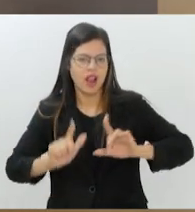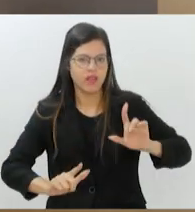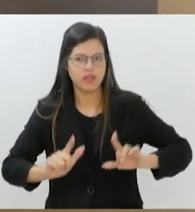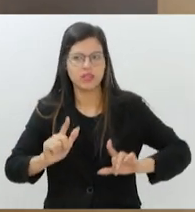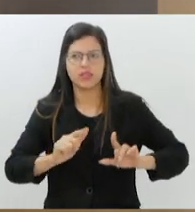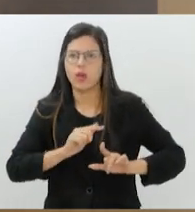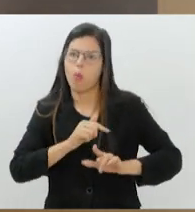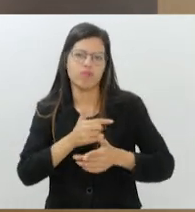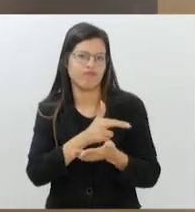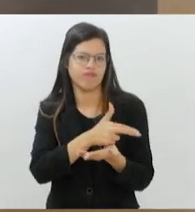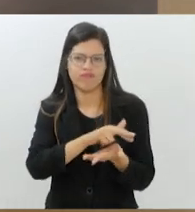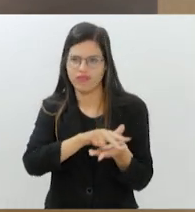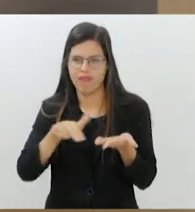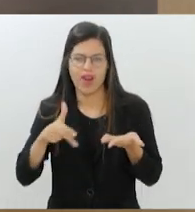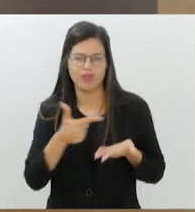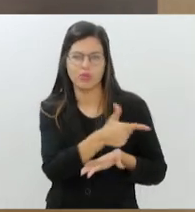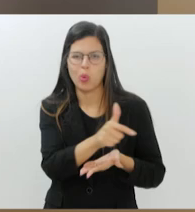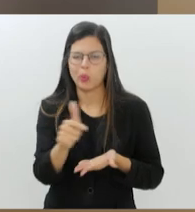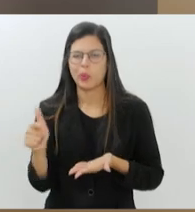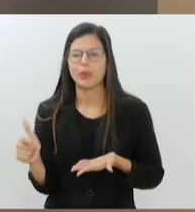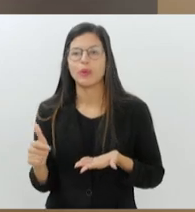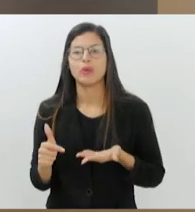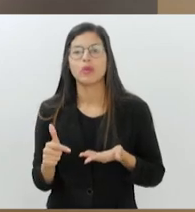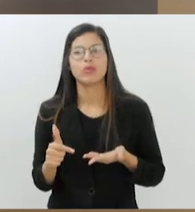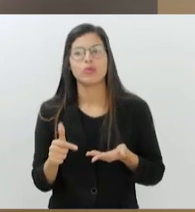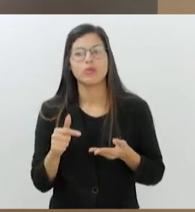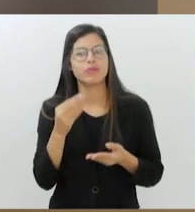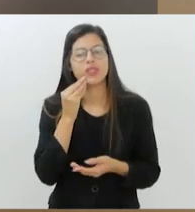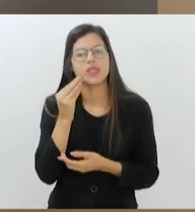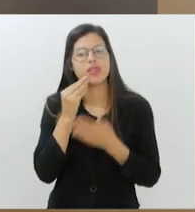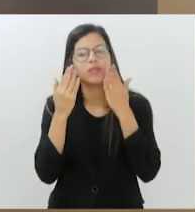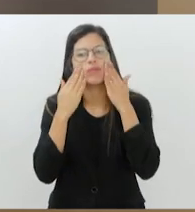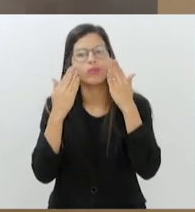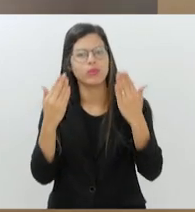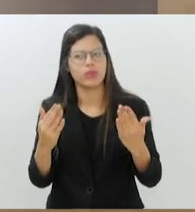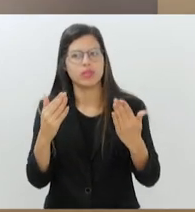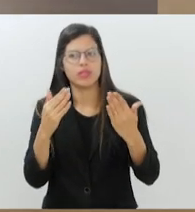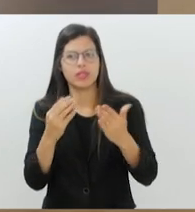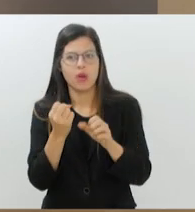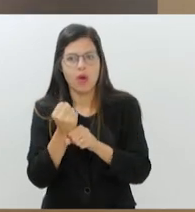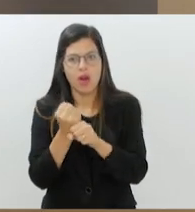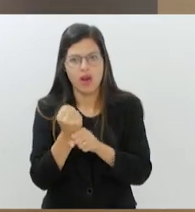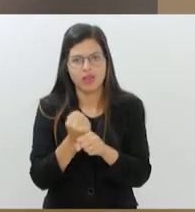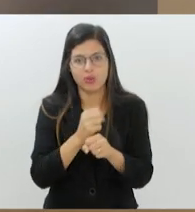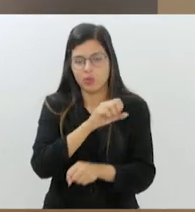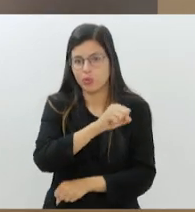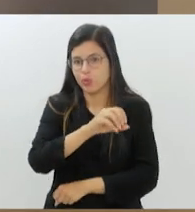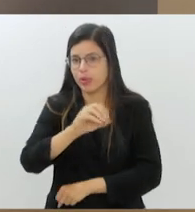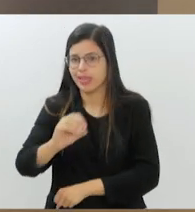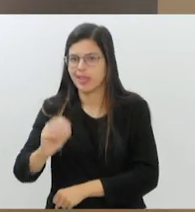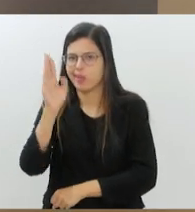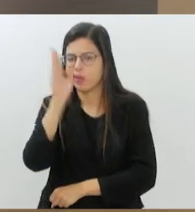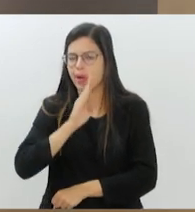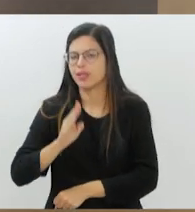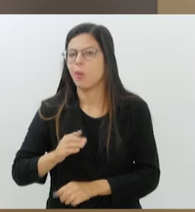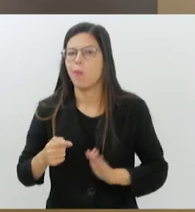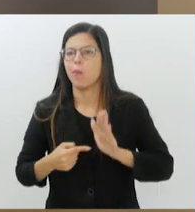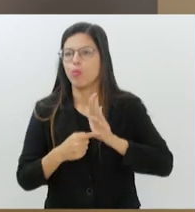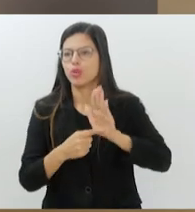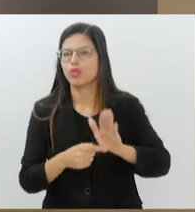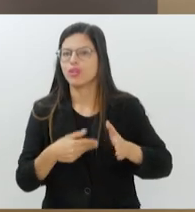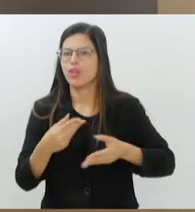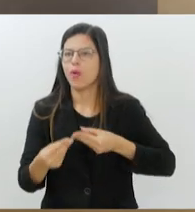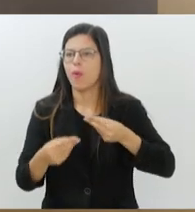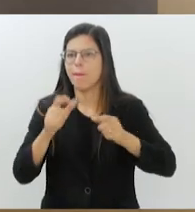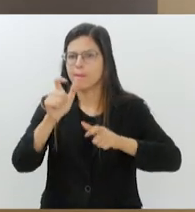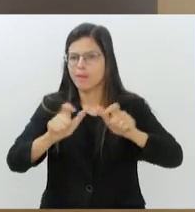diante. Então, é uma exposição que tenta complexificar a noção da década de 80 no Brasil e tenta mostrar como a gente tinha pessoas